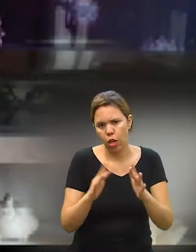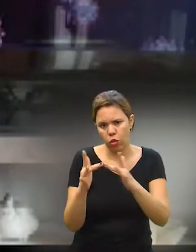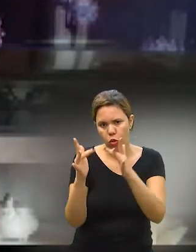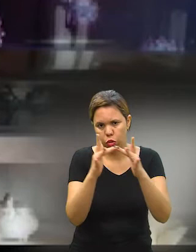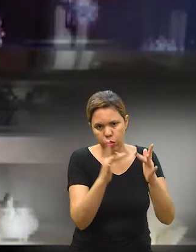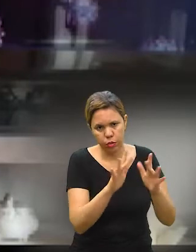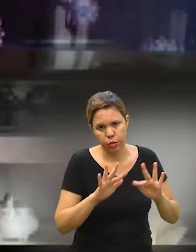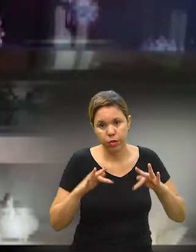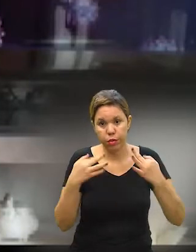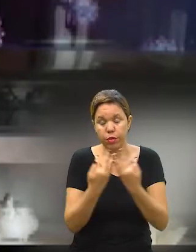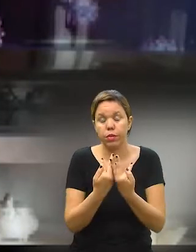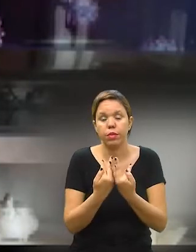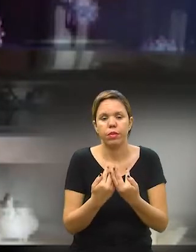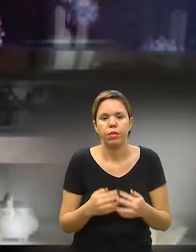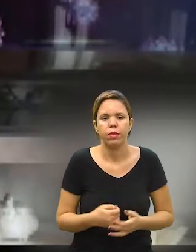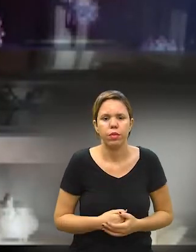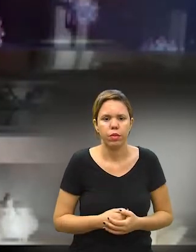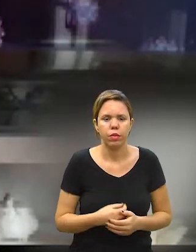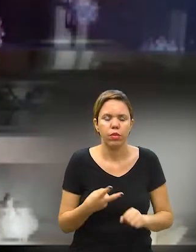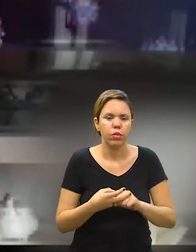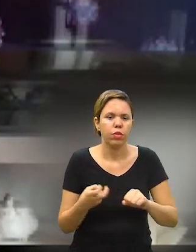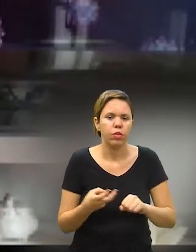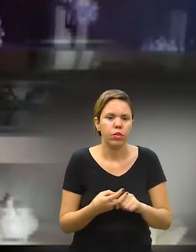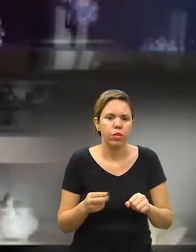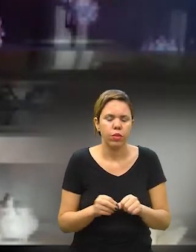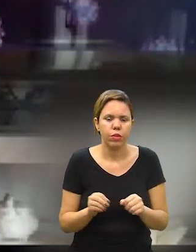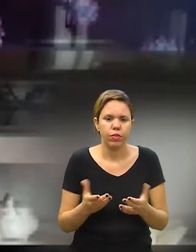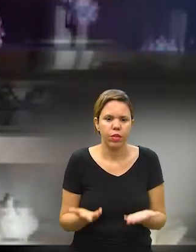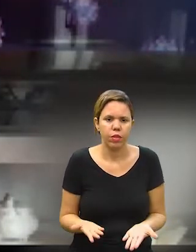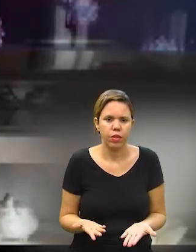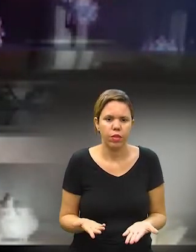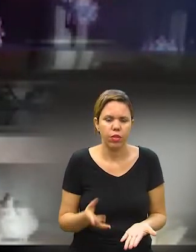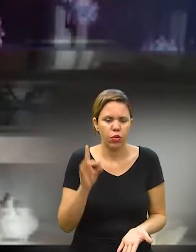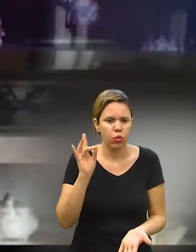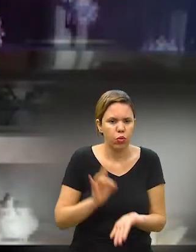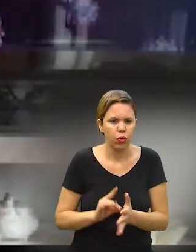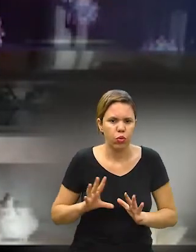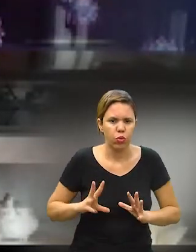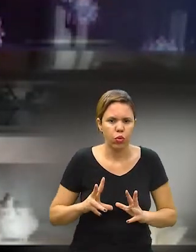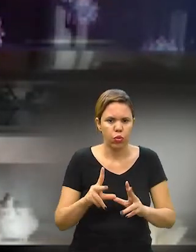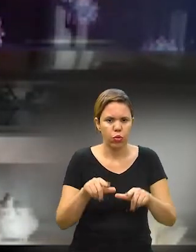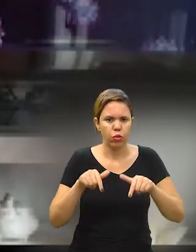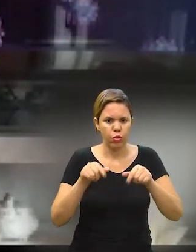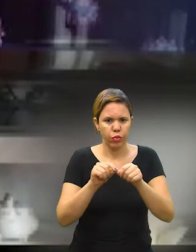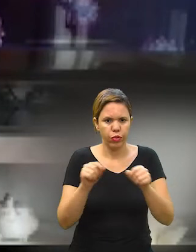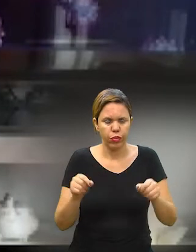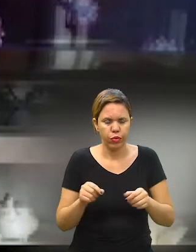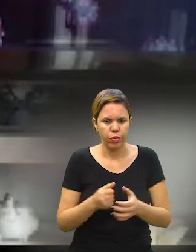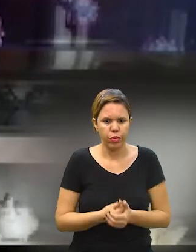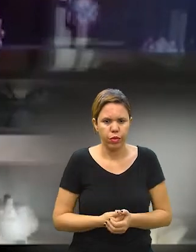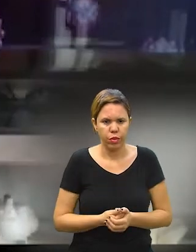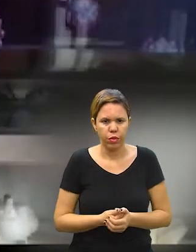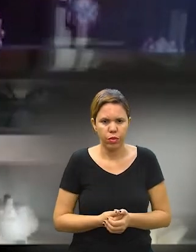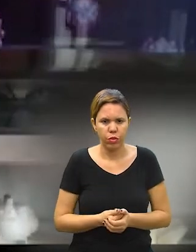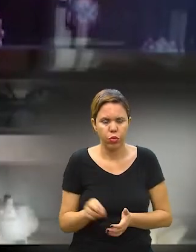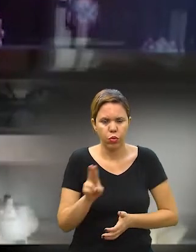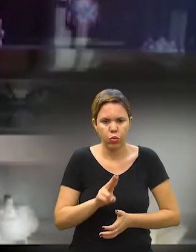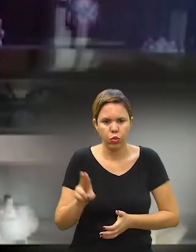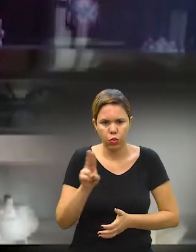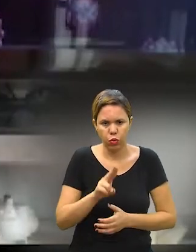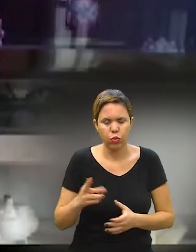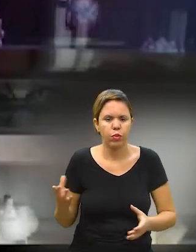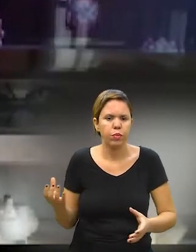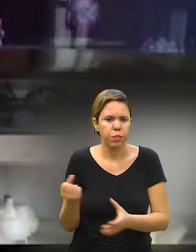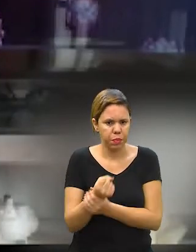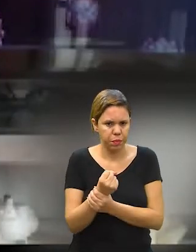contato com as famílias. Quanto ao aplicativo PicPay, ele afirma que todas as medidas foram tomadas para que o uso